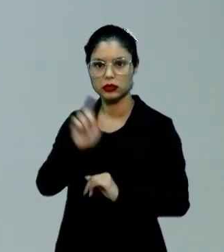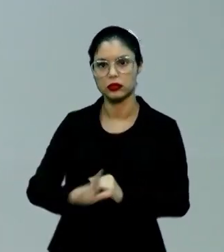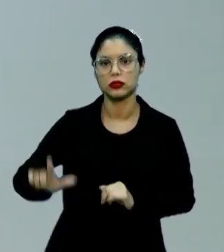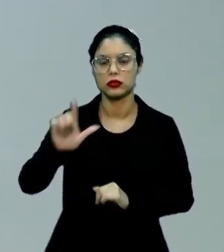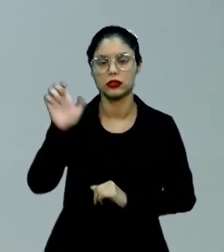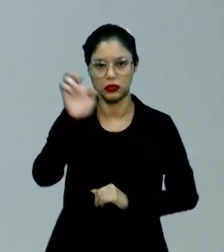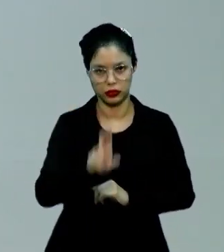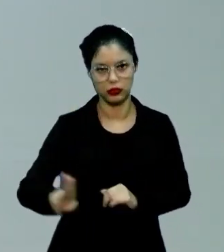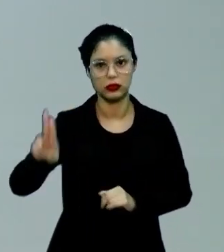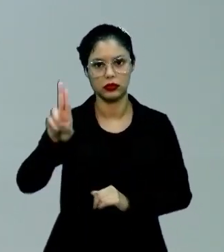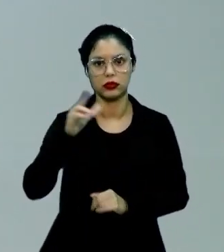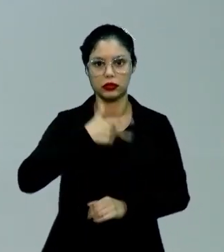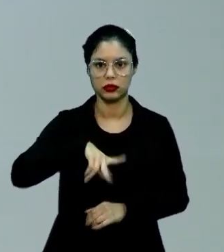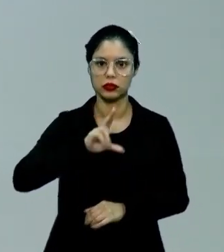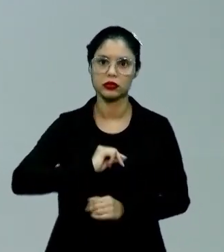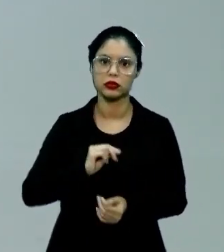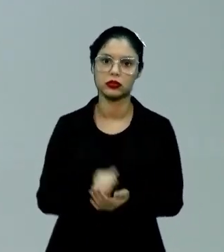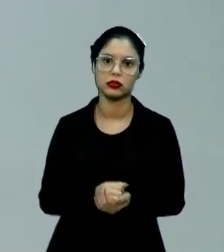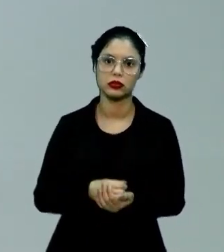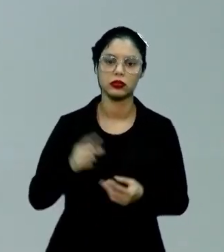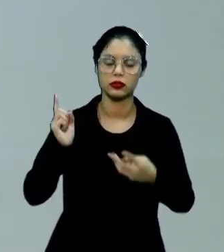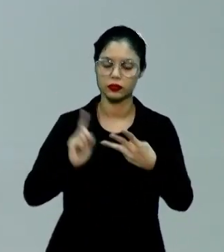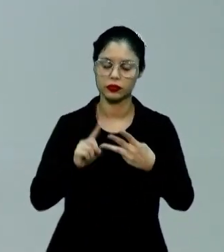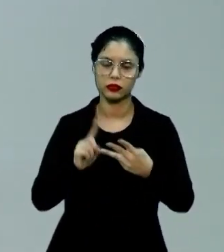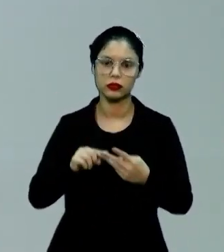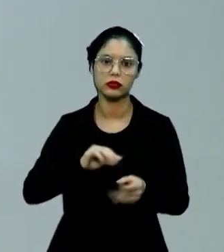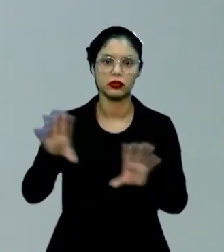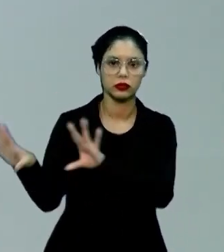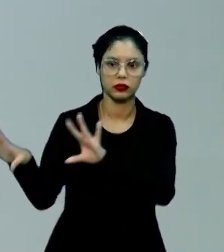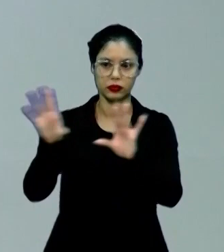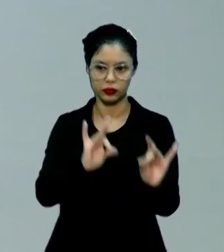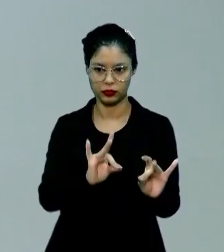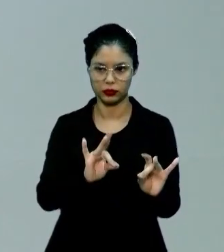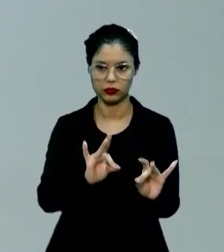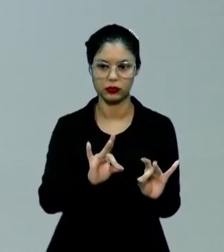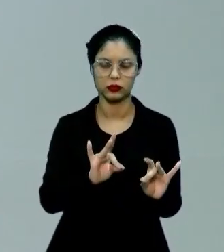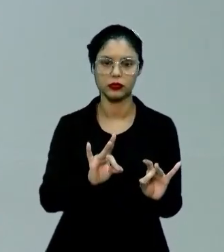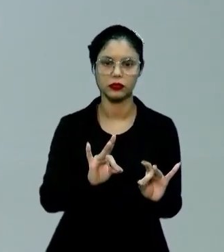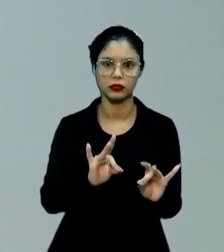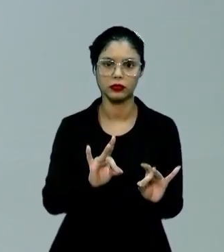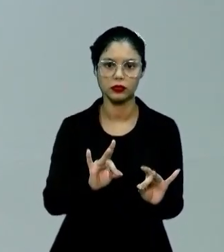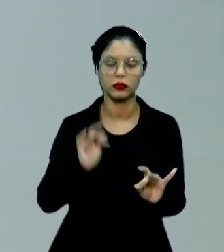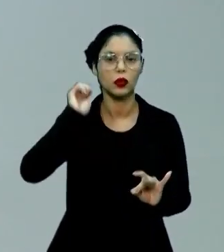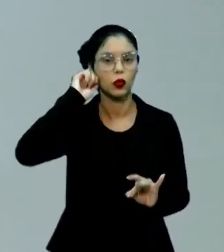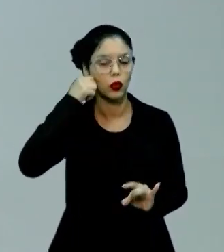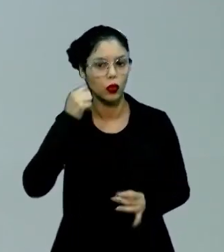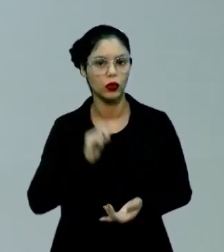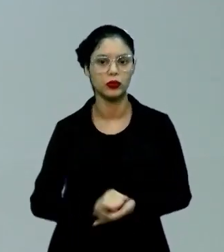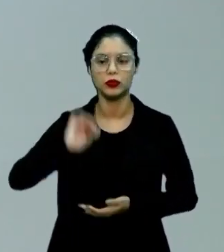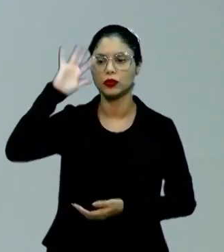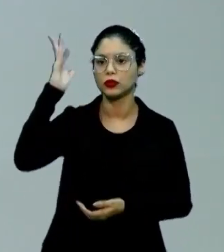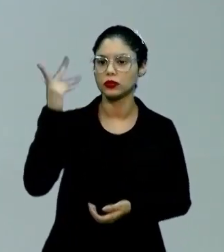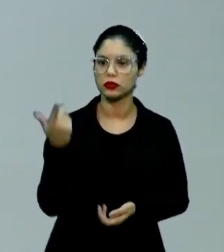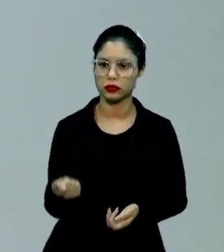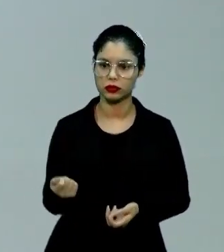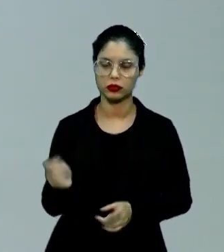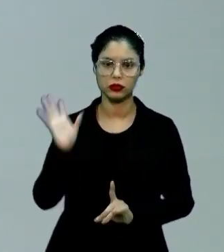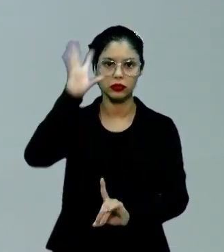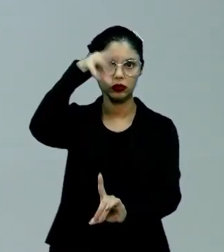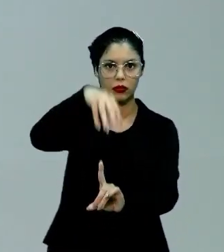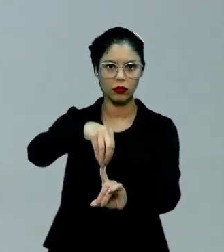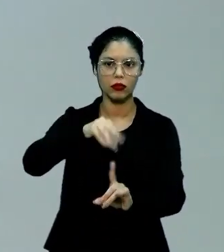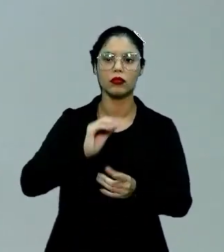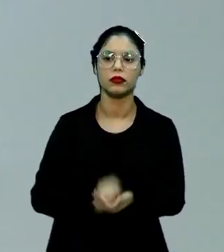europeia, portuguesa, e na terceira fase eu trago o negro, eu trago o africano para o centro da